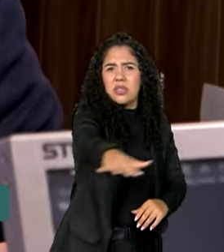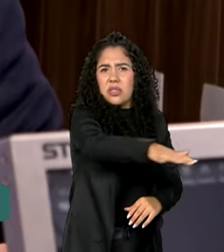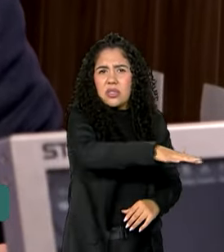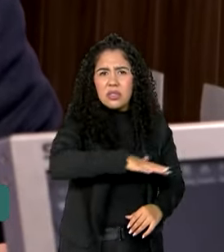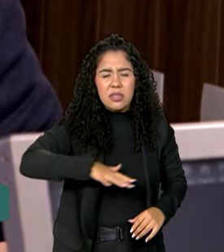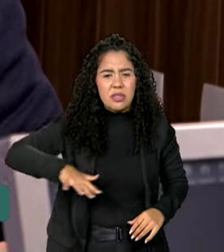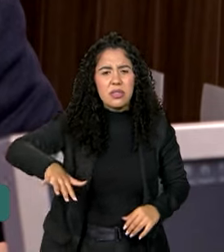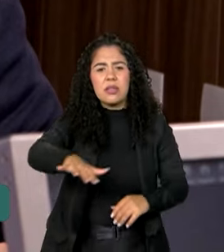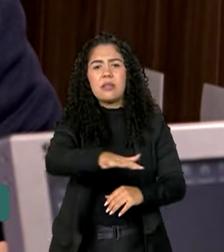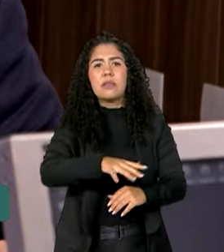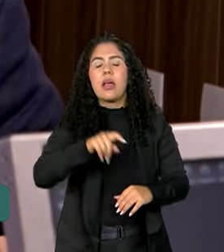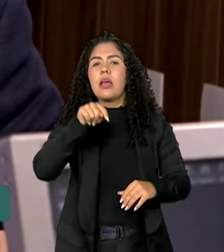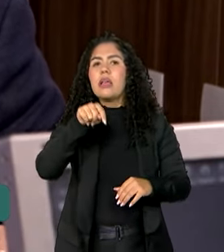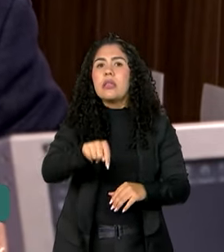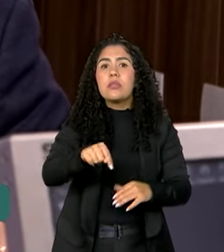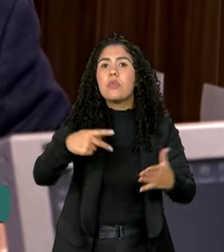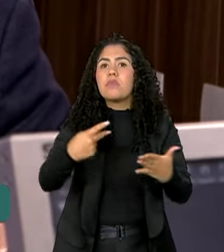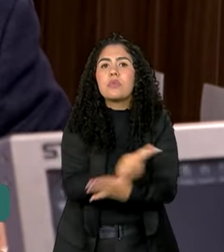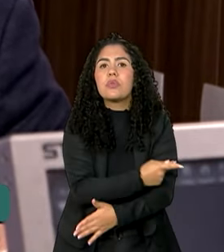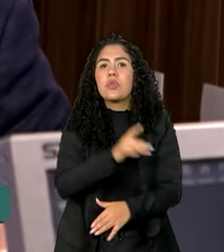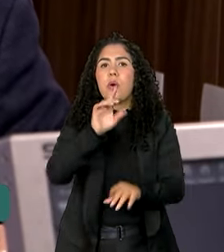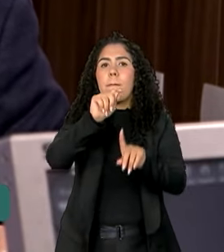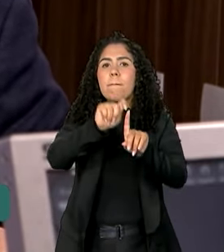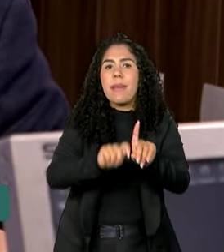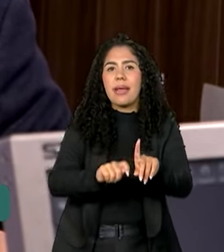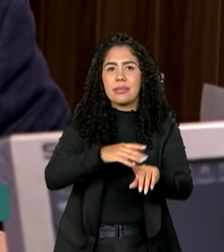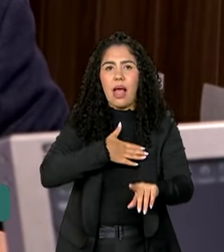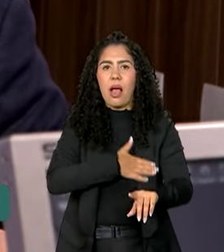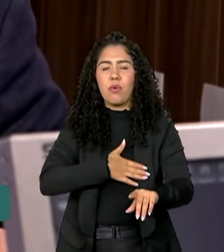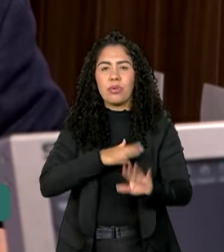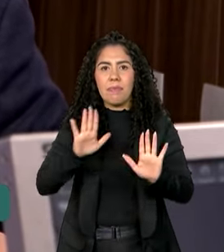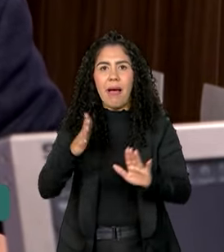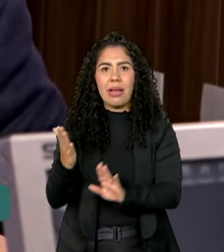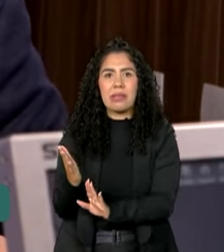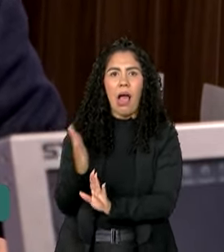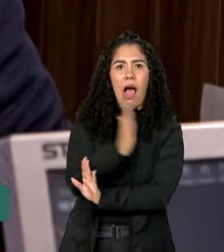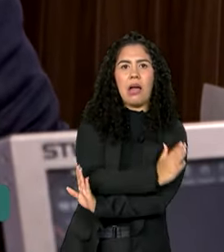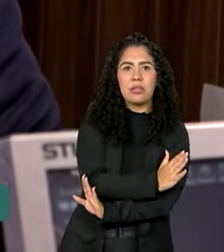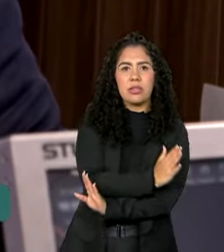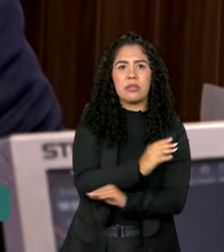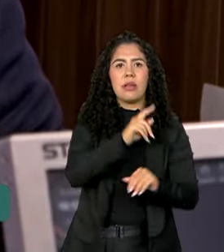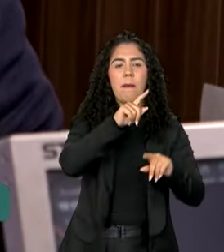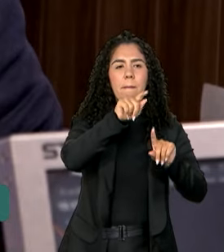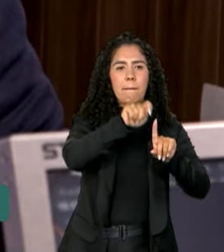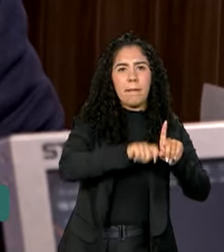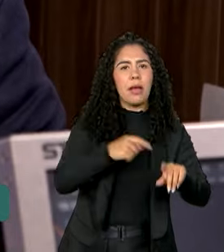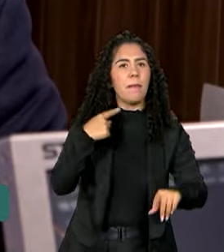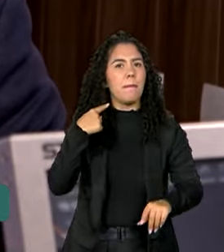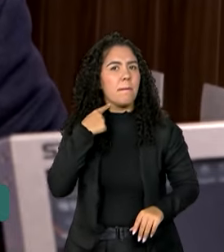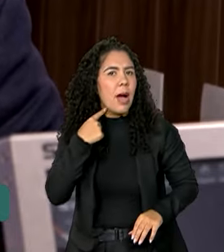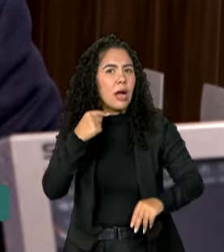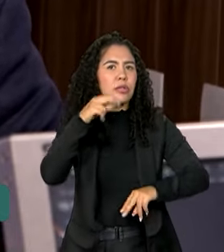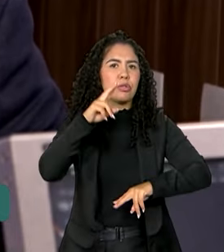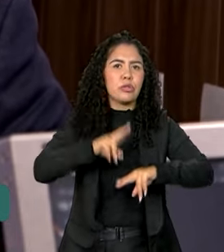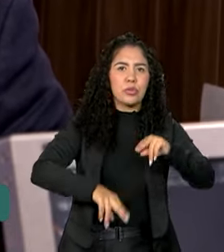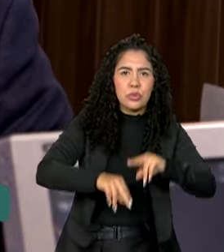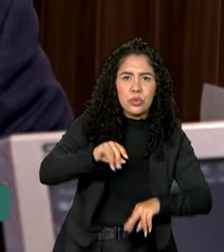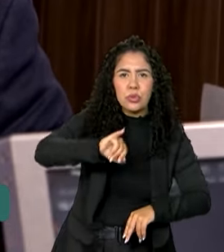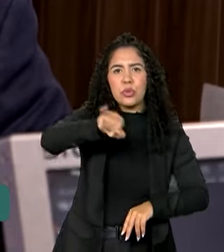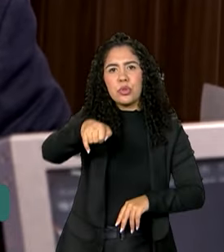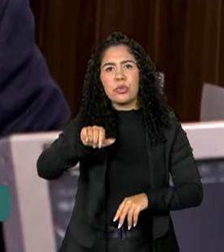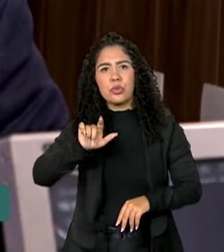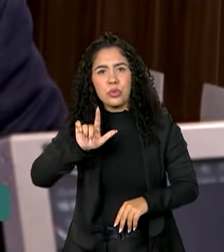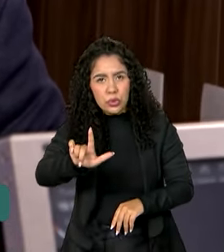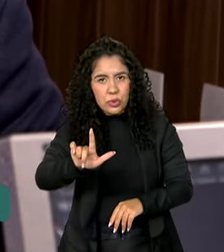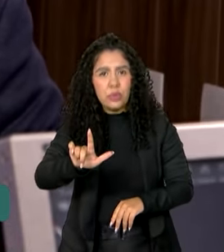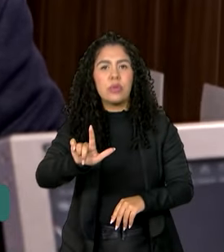aconteceu no mês de agosto e agora começou no mês de maio, junho, julho, sem significar que a primavera vai se